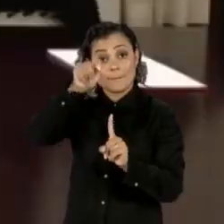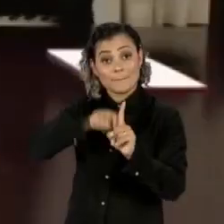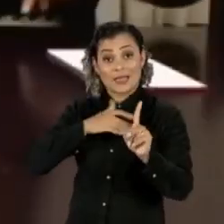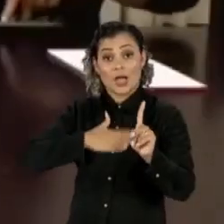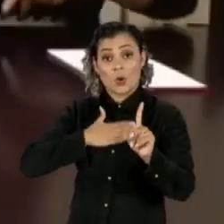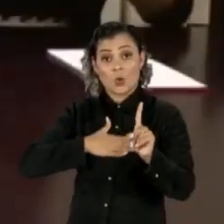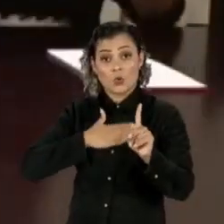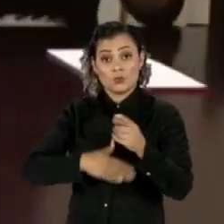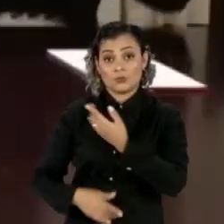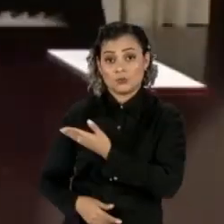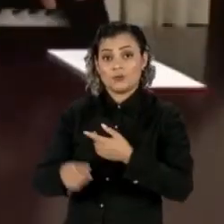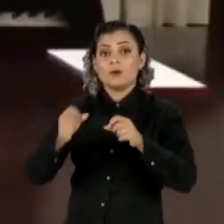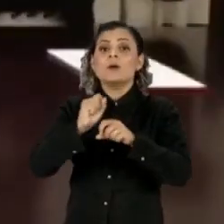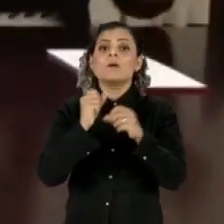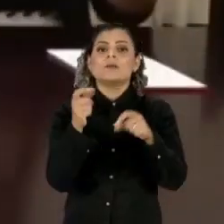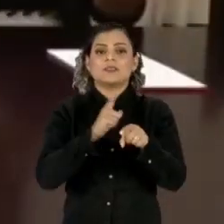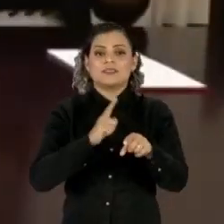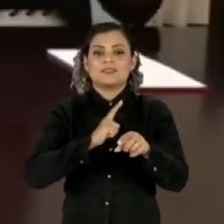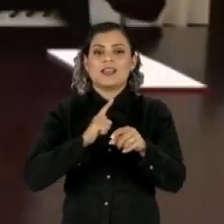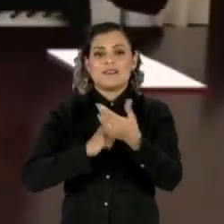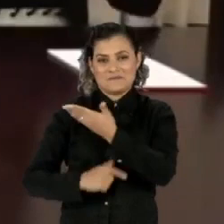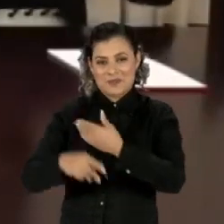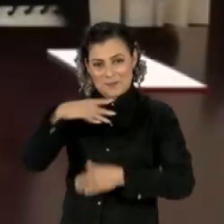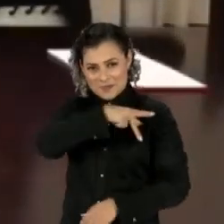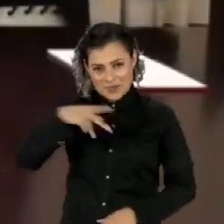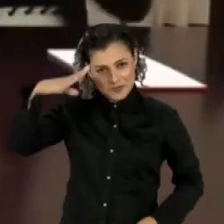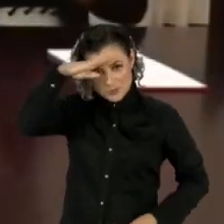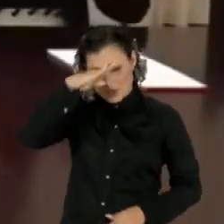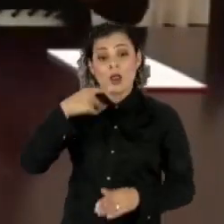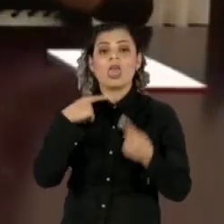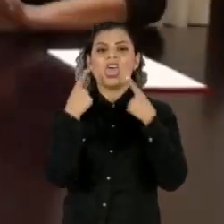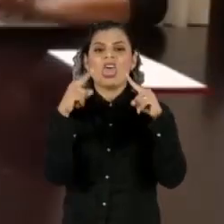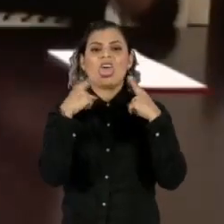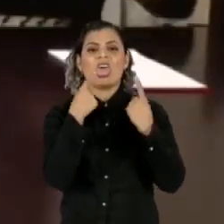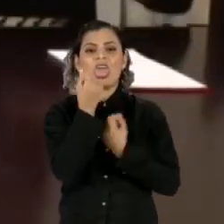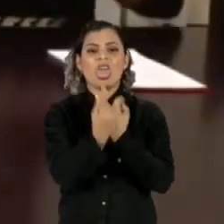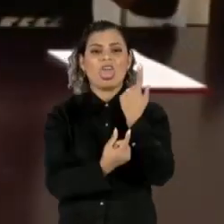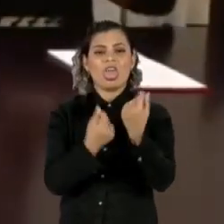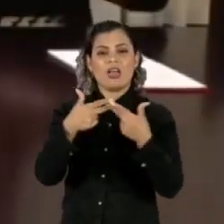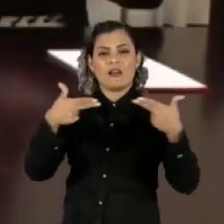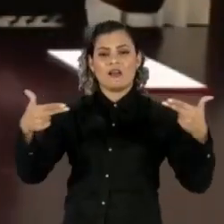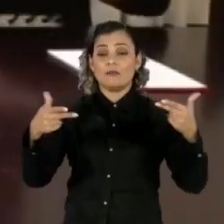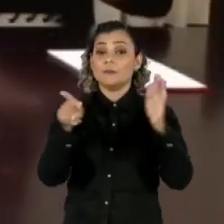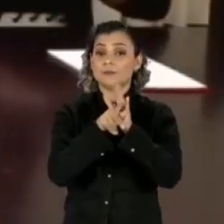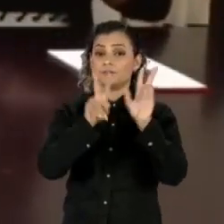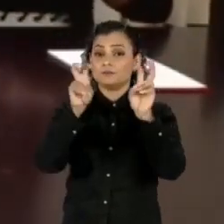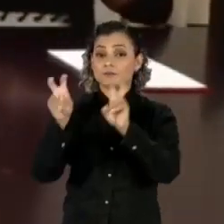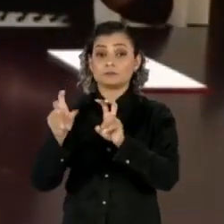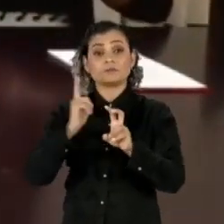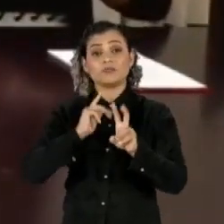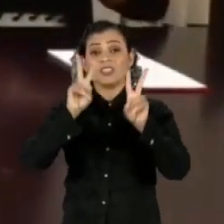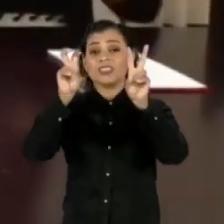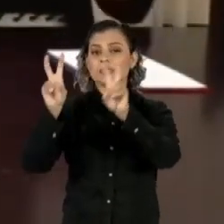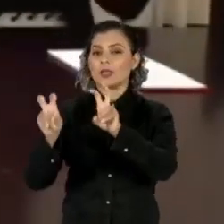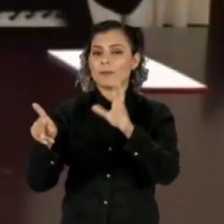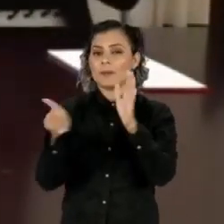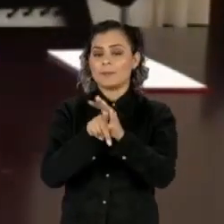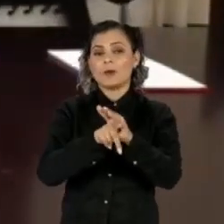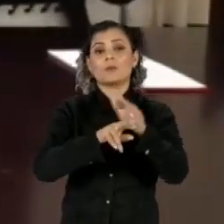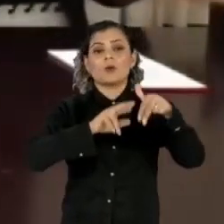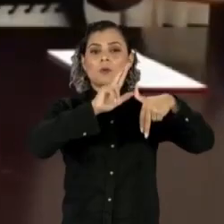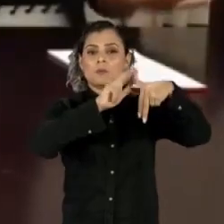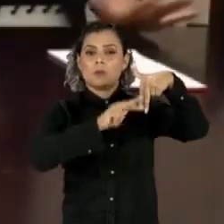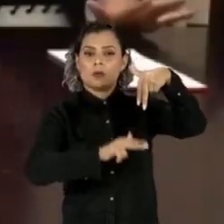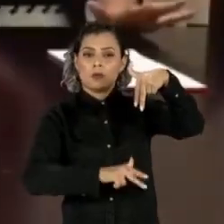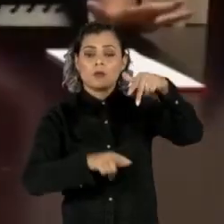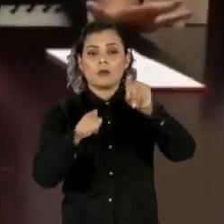depois de uma live do presidente Jair Bolsonaro criticando algumas produções inscritas que tinham a temática da diversidade de